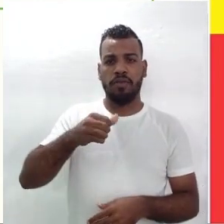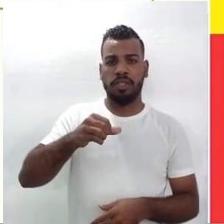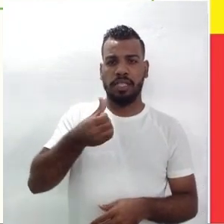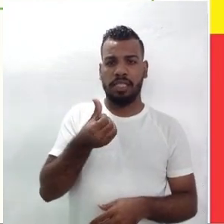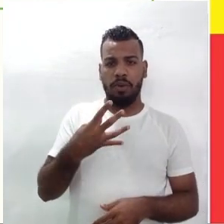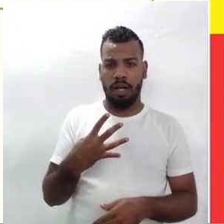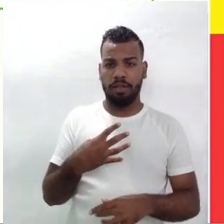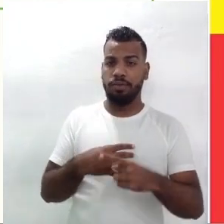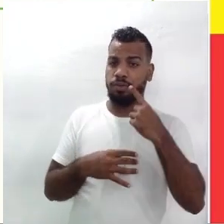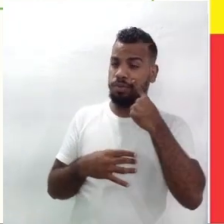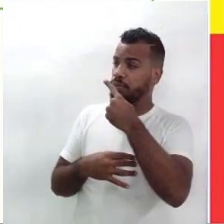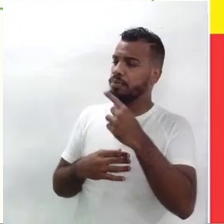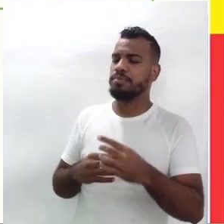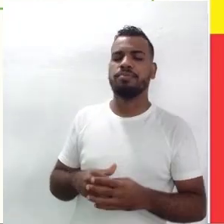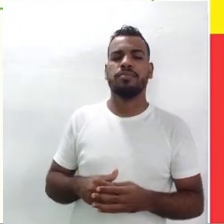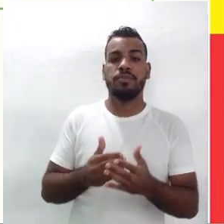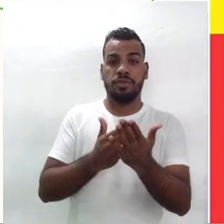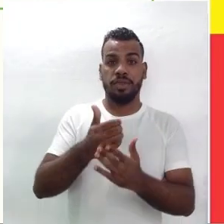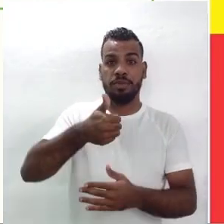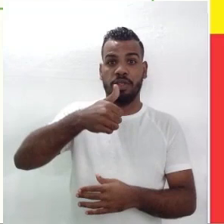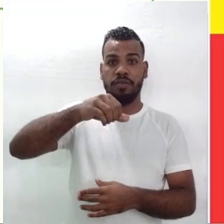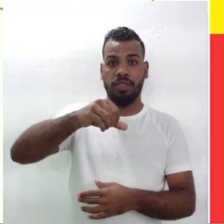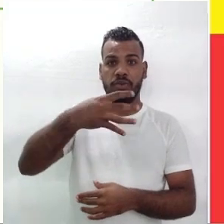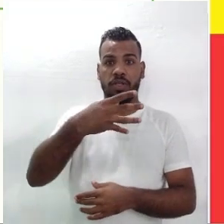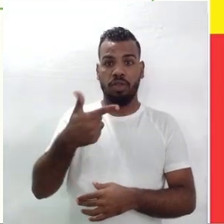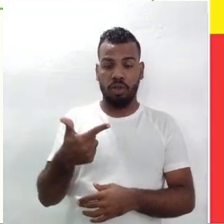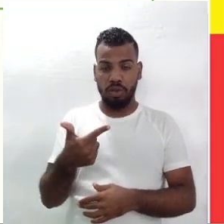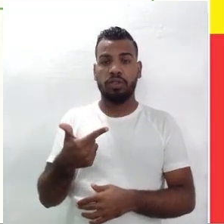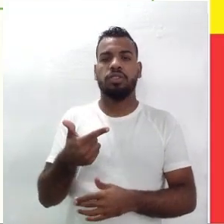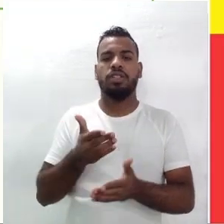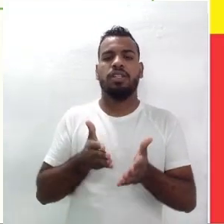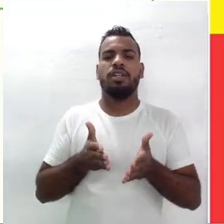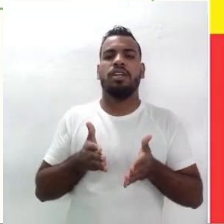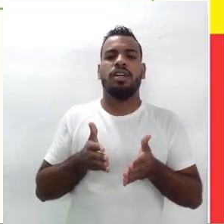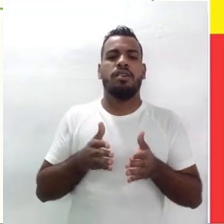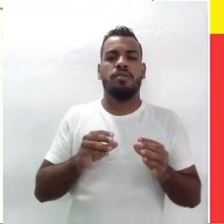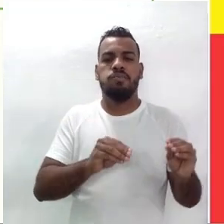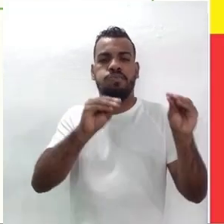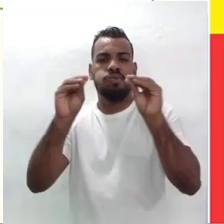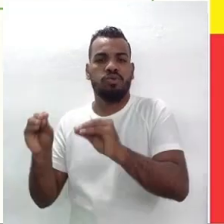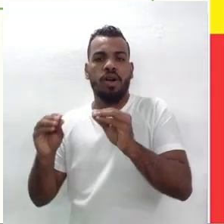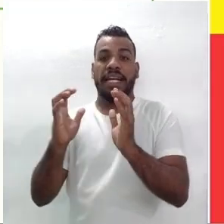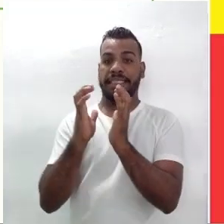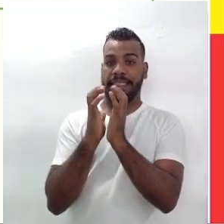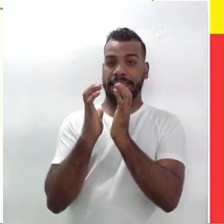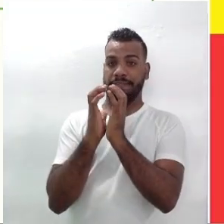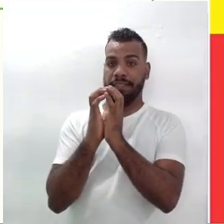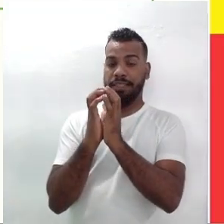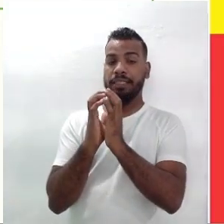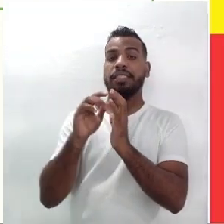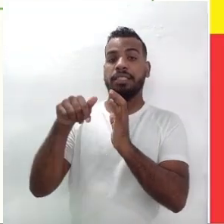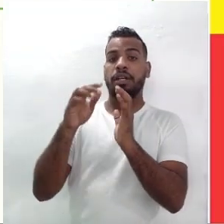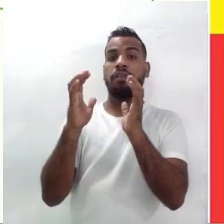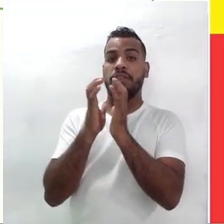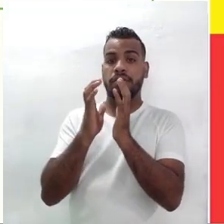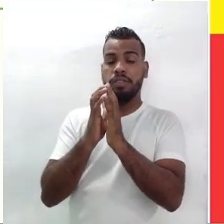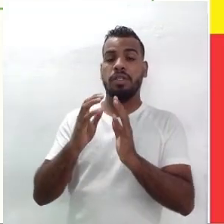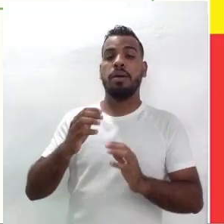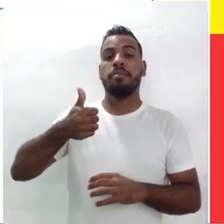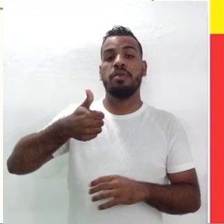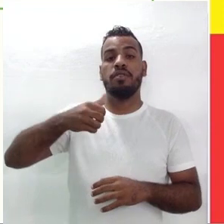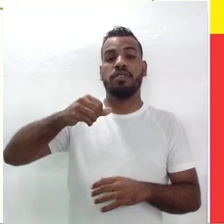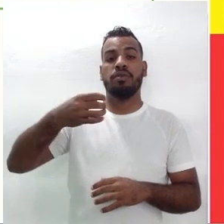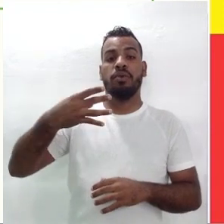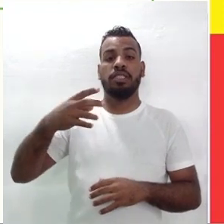Aí, diz, a partir de 42, Ariano passou a viver em Recife, certo? Onde terminou, em 45, os